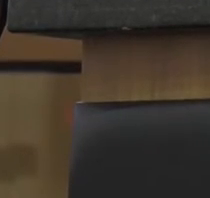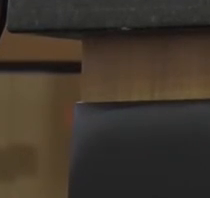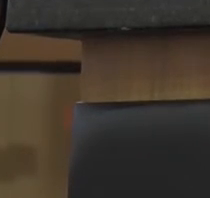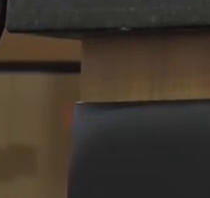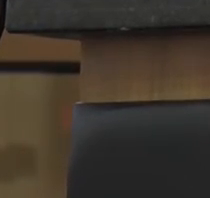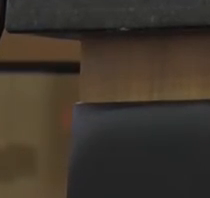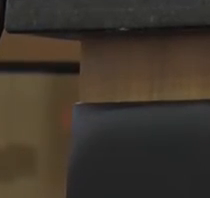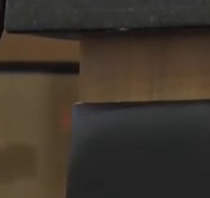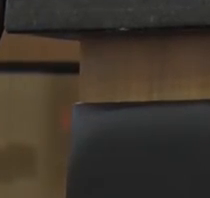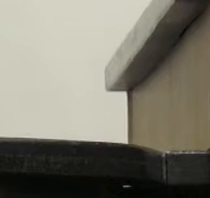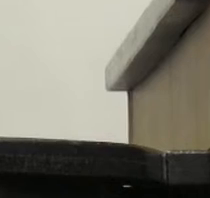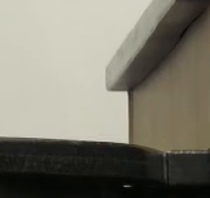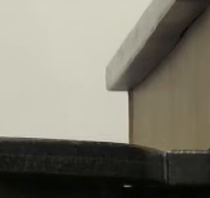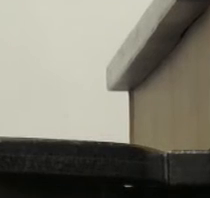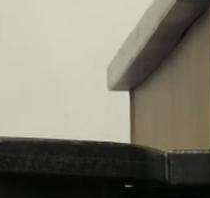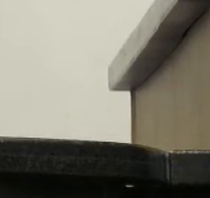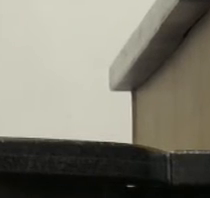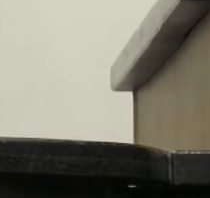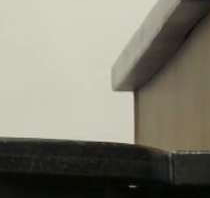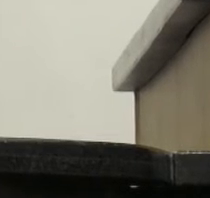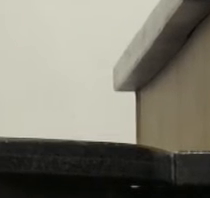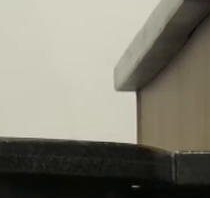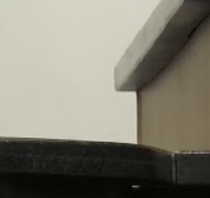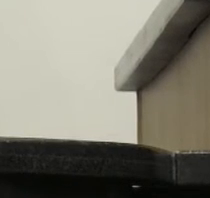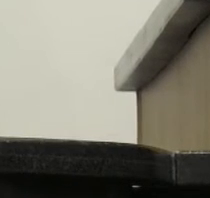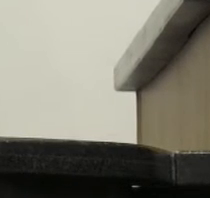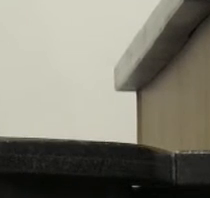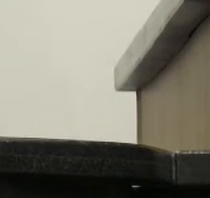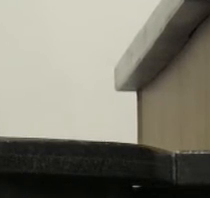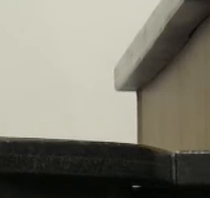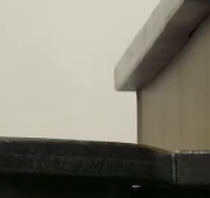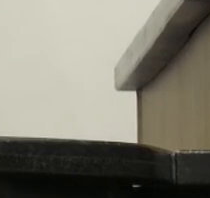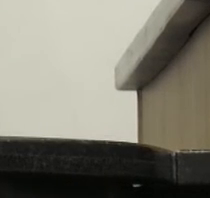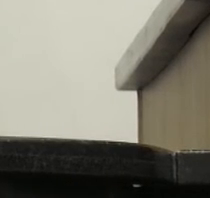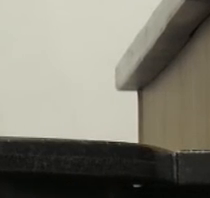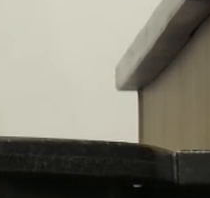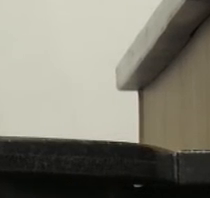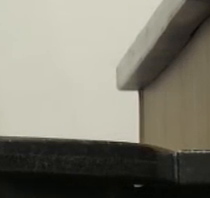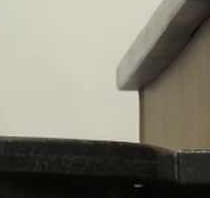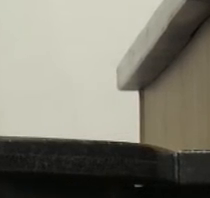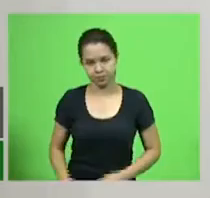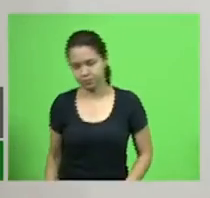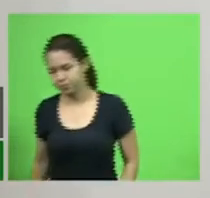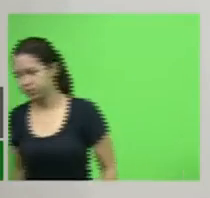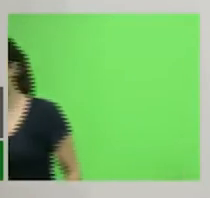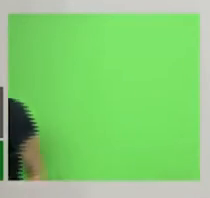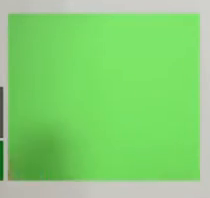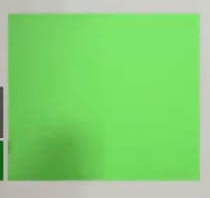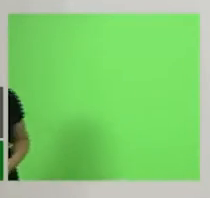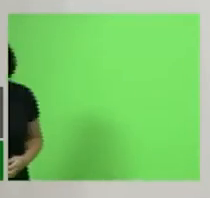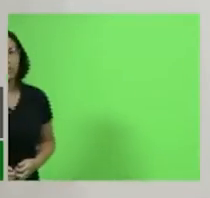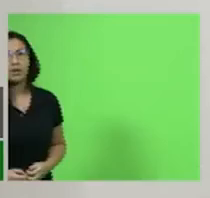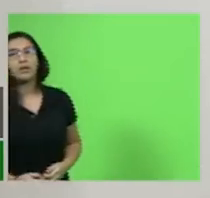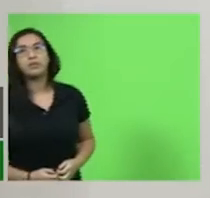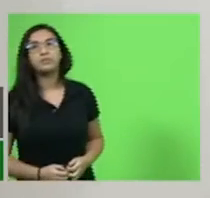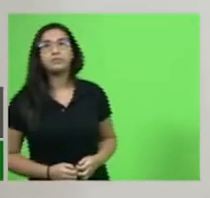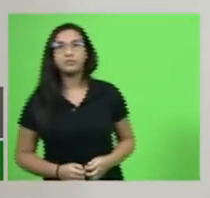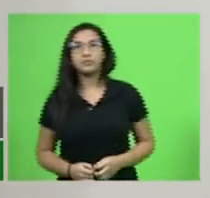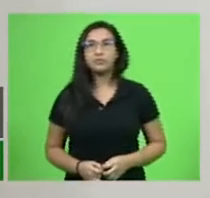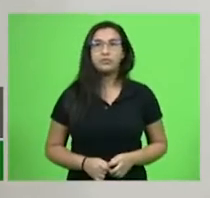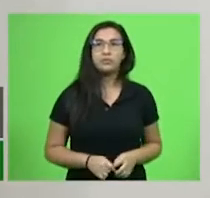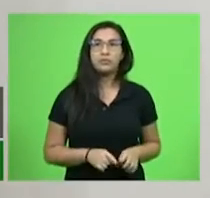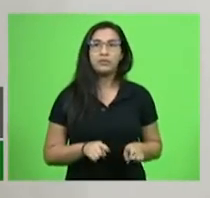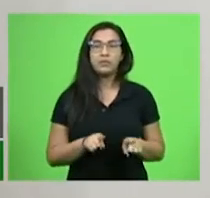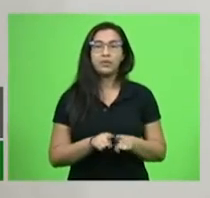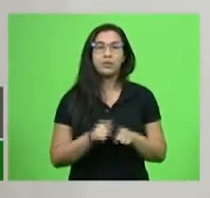a Assembleia Legislativa pela mobilização para enfrentar o colapso na área da saúde. E agradecer aqui, deputado